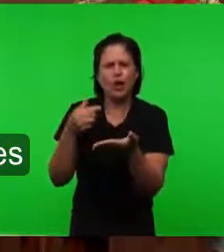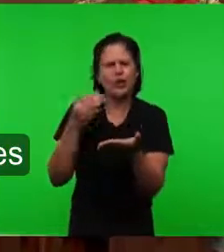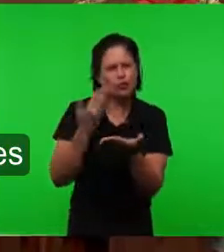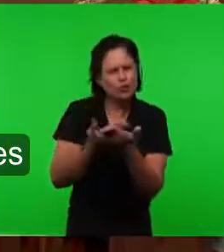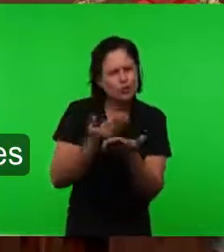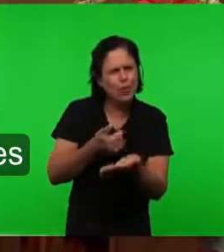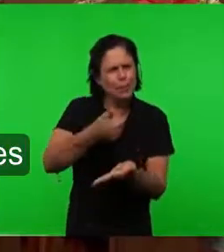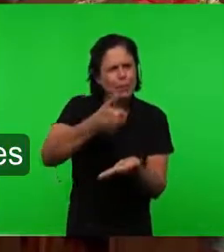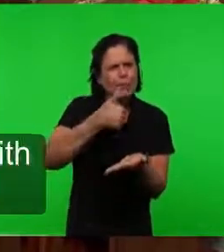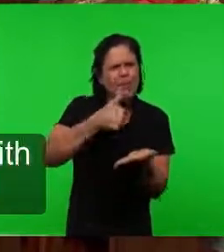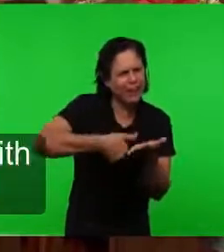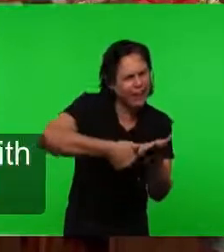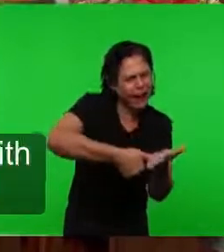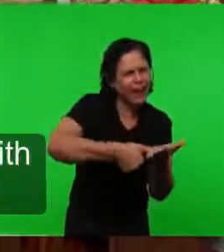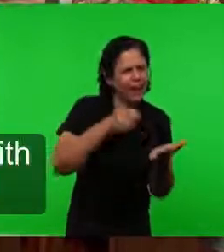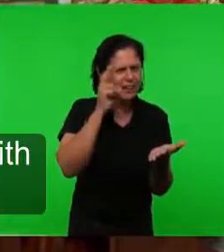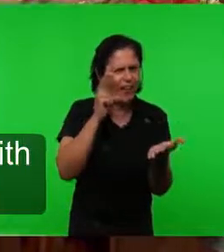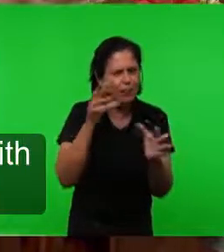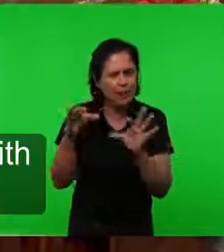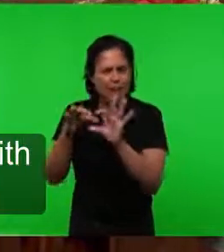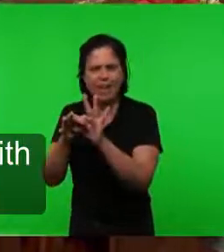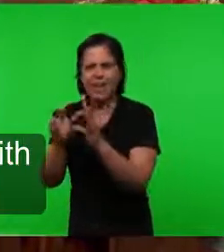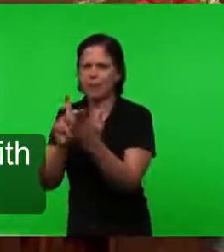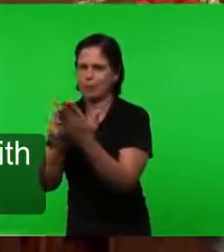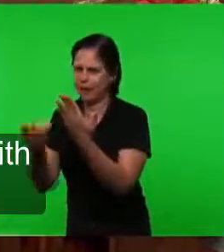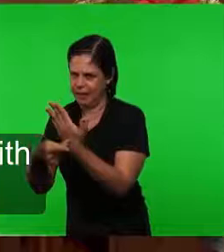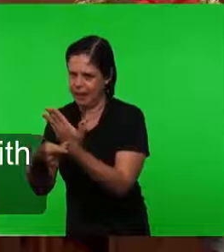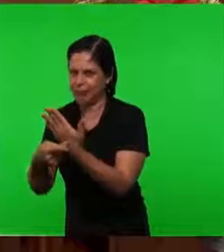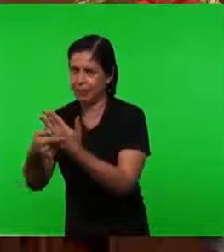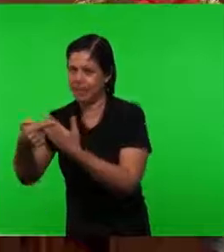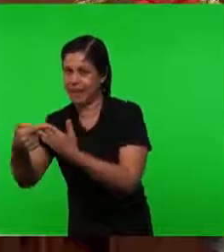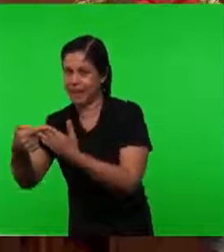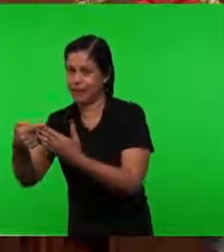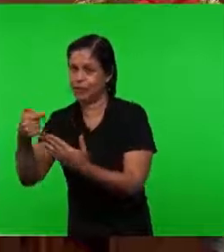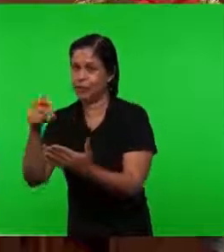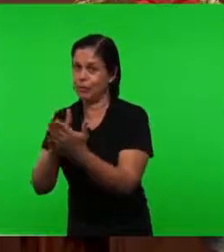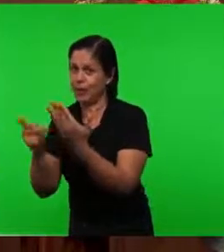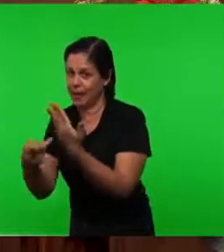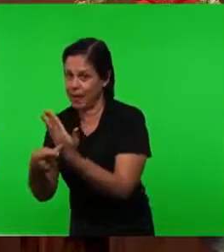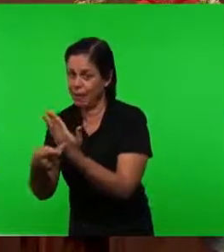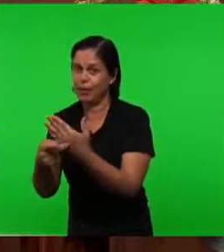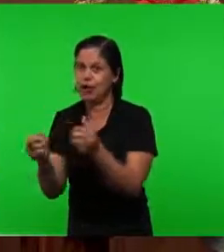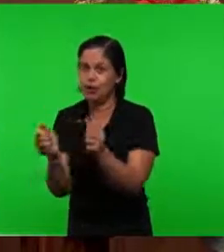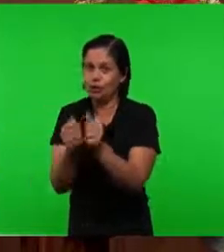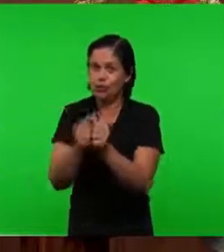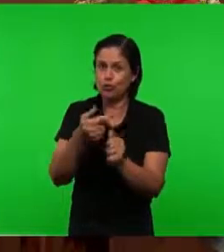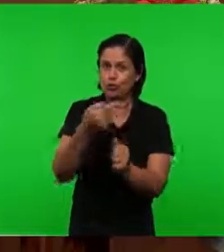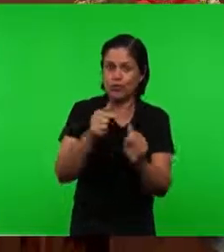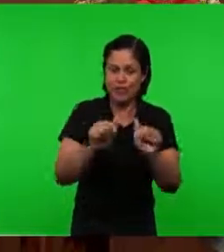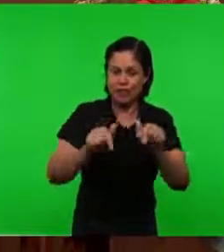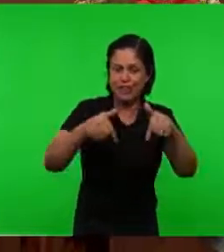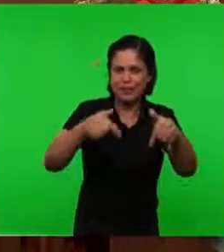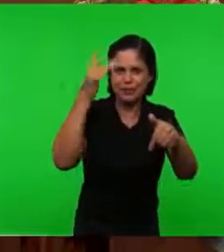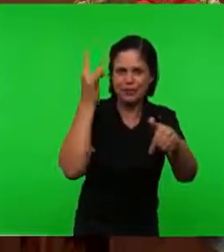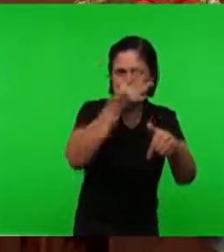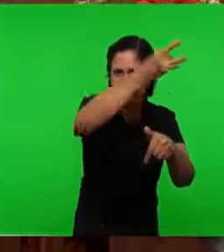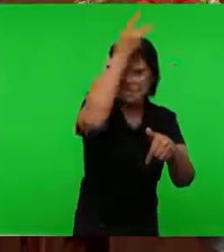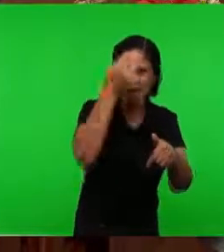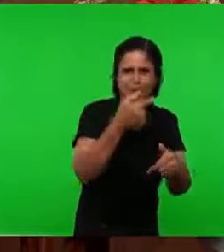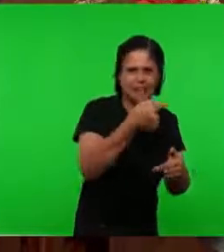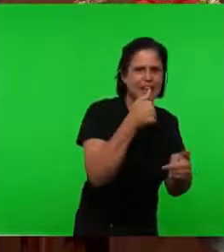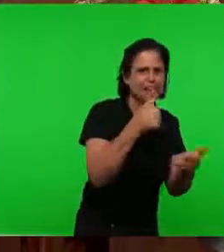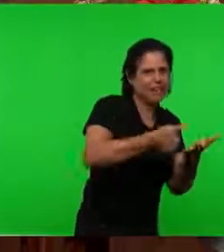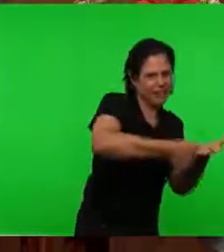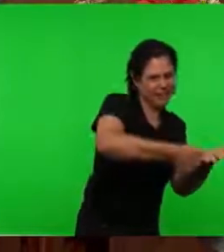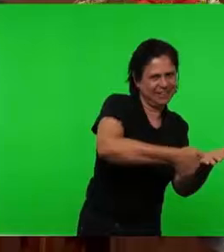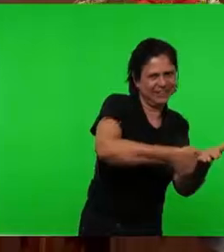carta Com as parábolas Do reino Que são as sete parábolas Cooperação Do sete Espíritos De Deus E hoje Que eu